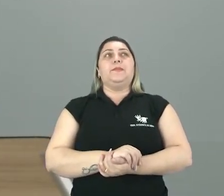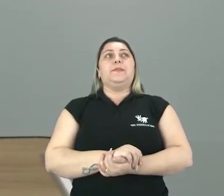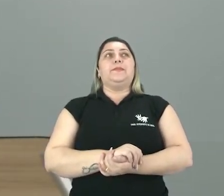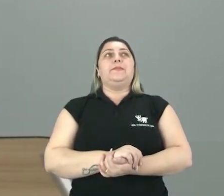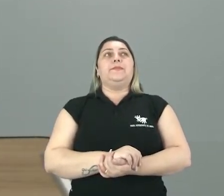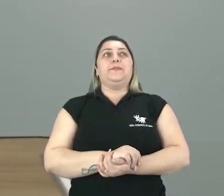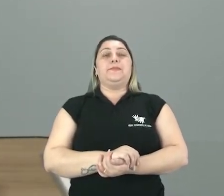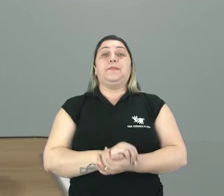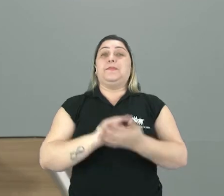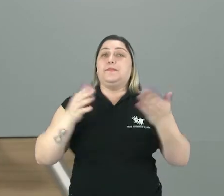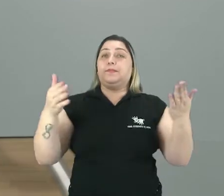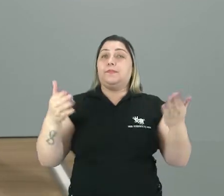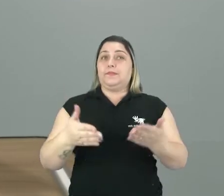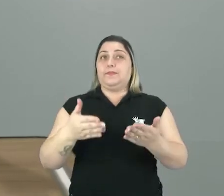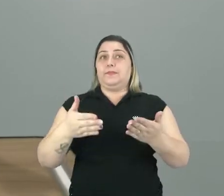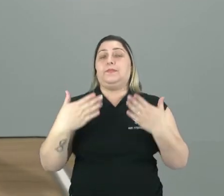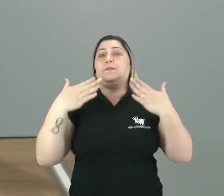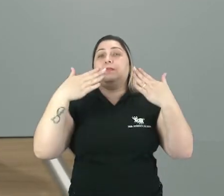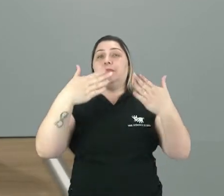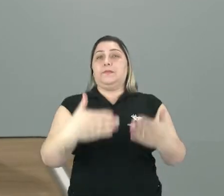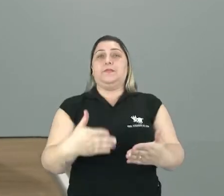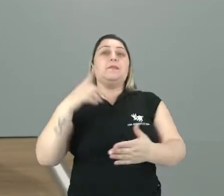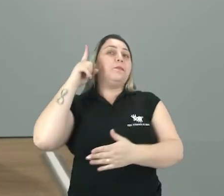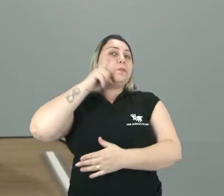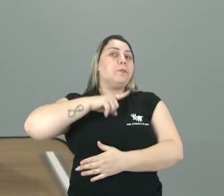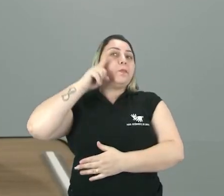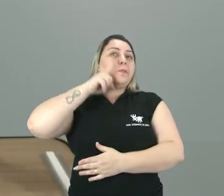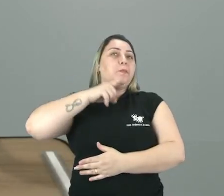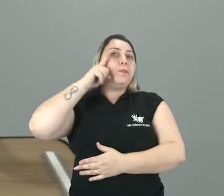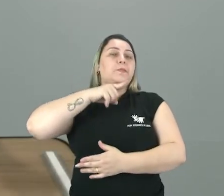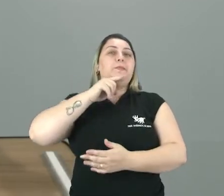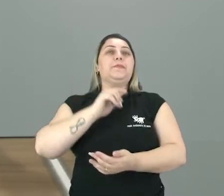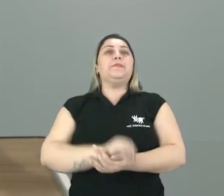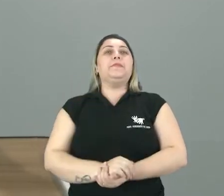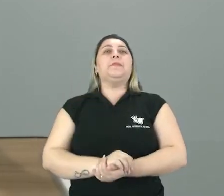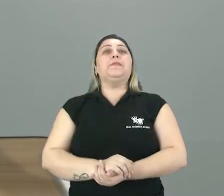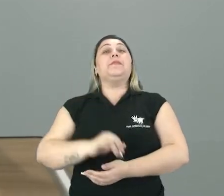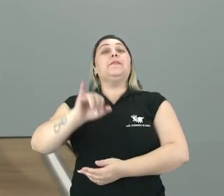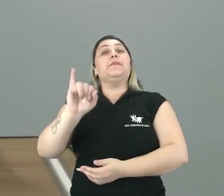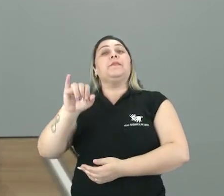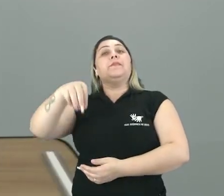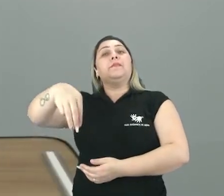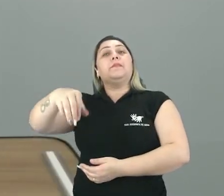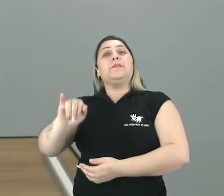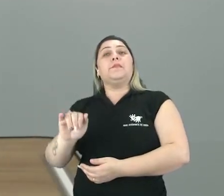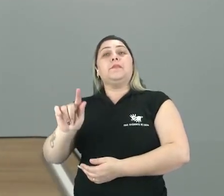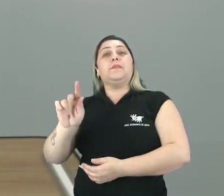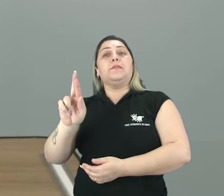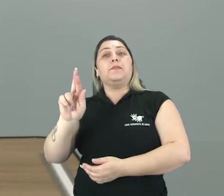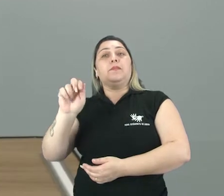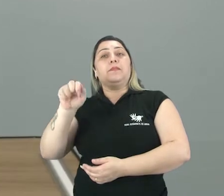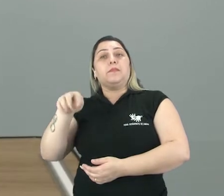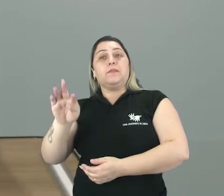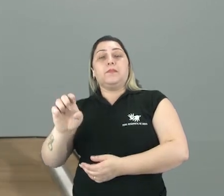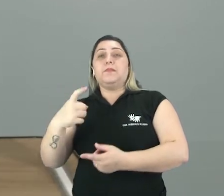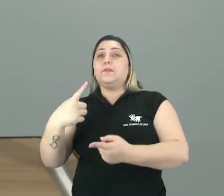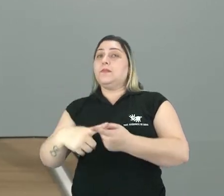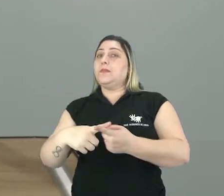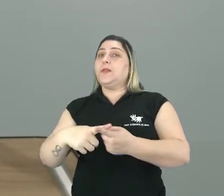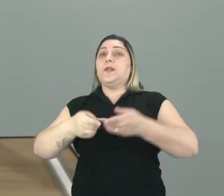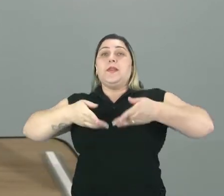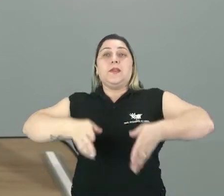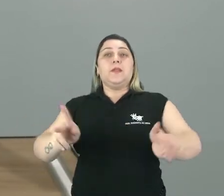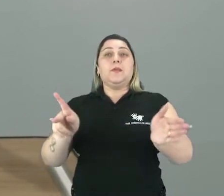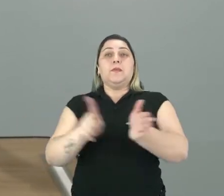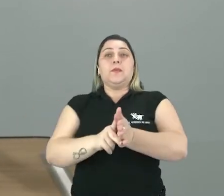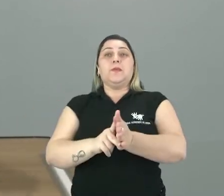Agora, quando eu chegar lá nos Estados Unidos, eu sou uma imigrante. Porque eu não sou daquele país. Eu vim de